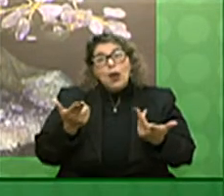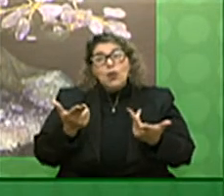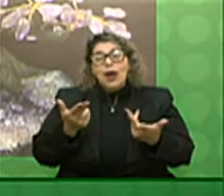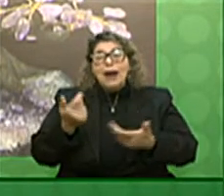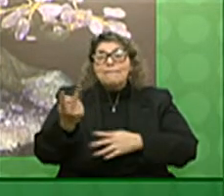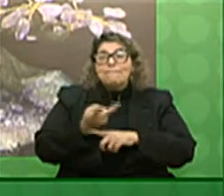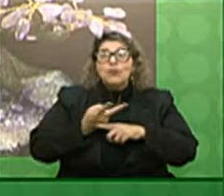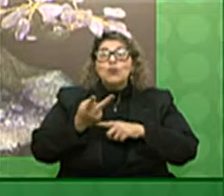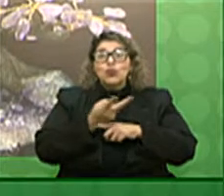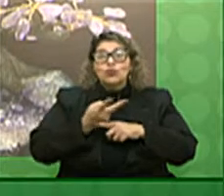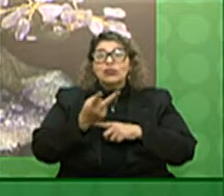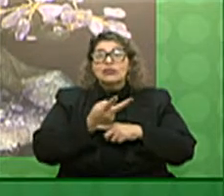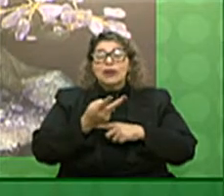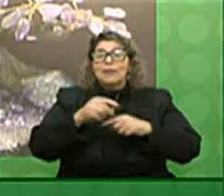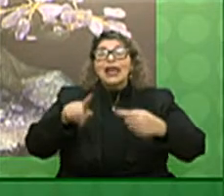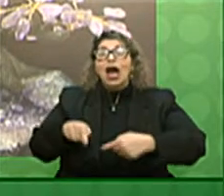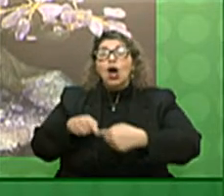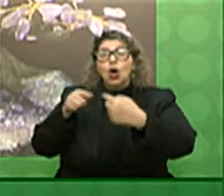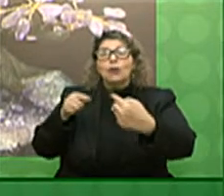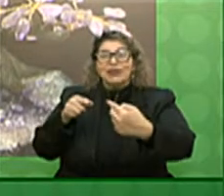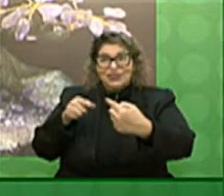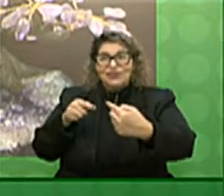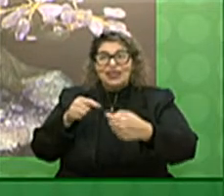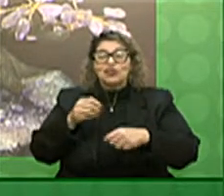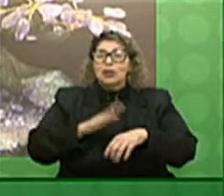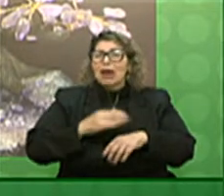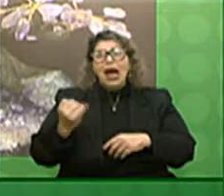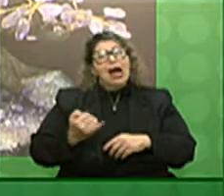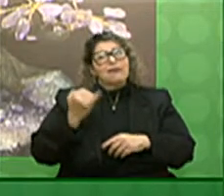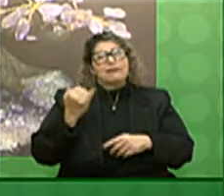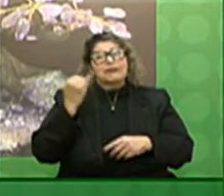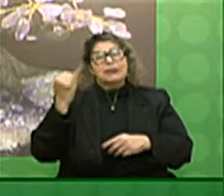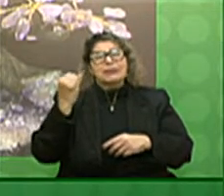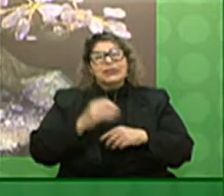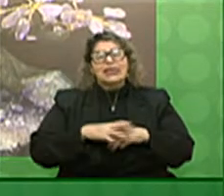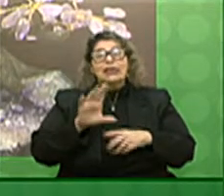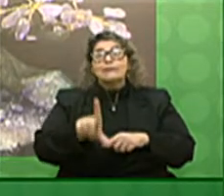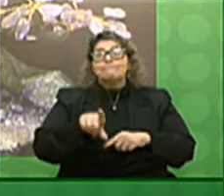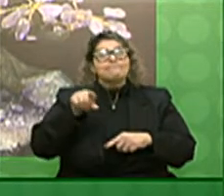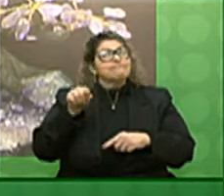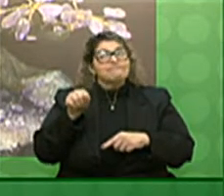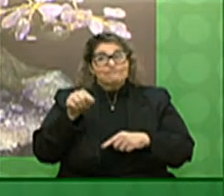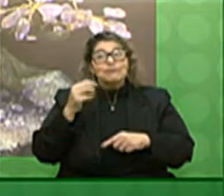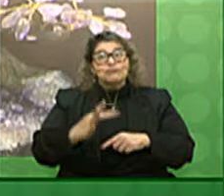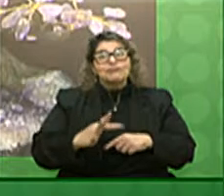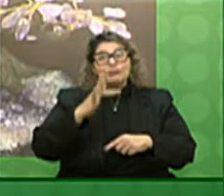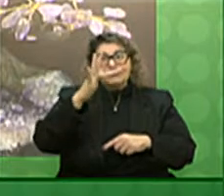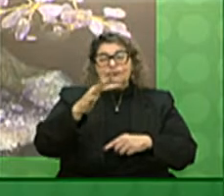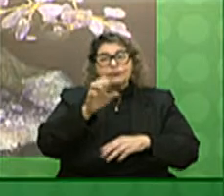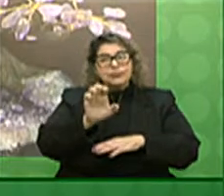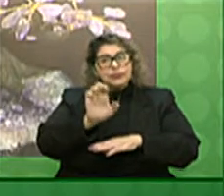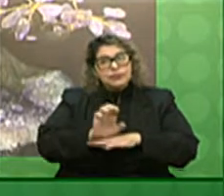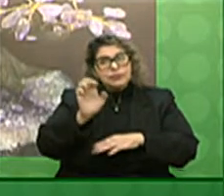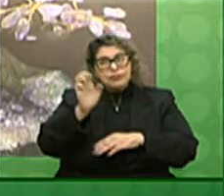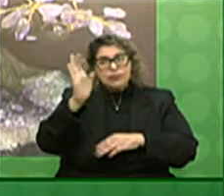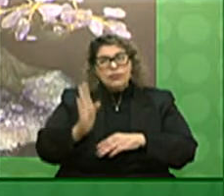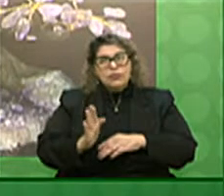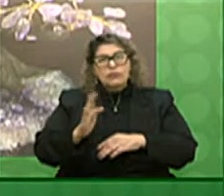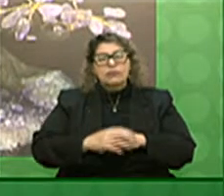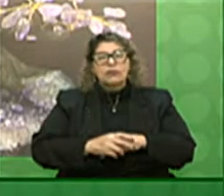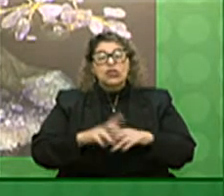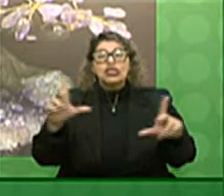busca pela competitividade que ela é fundamental decisiva para o futuro do nosso estado e do Brasil